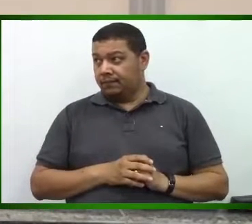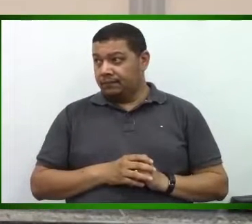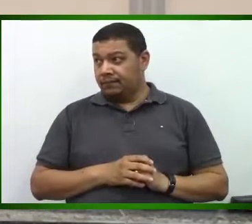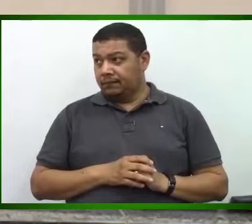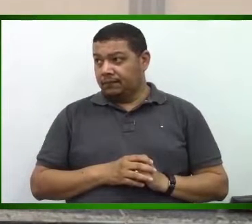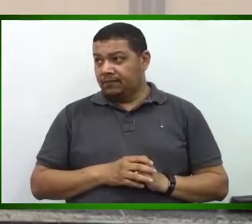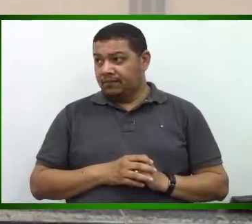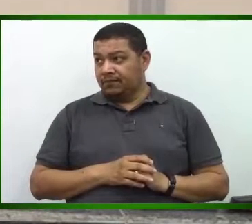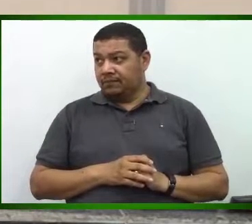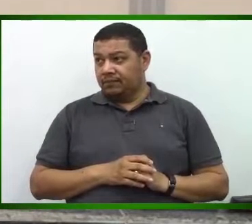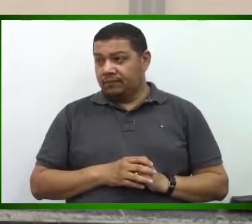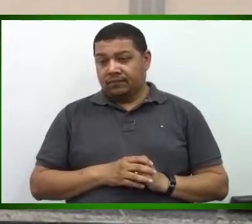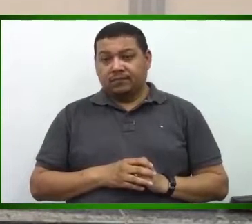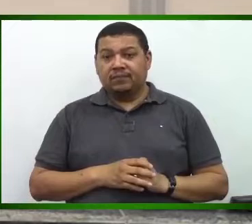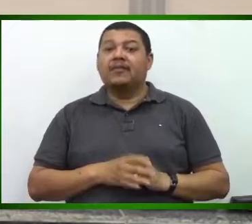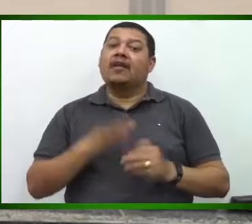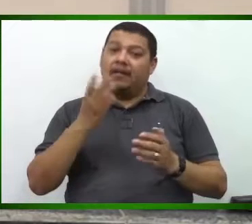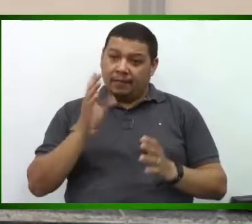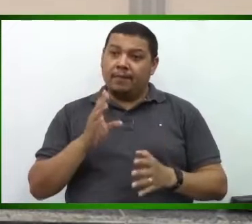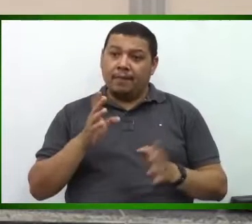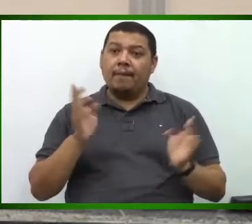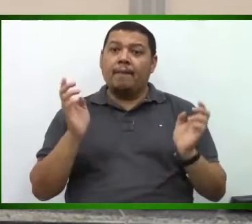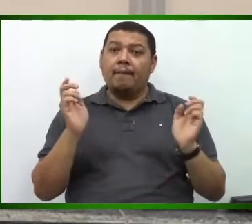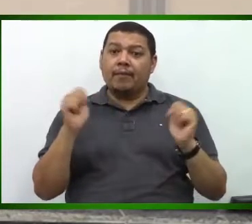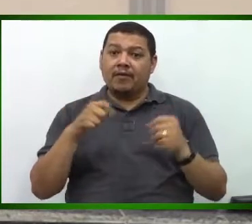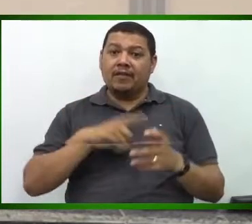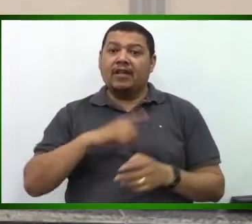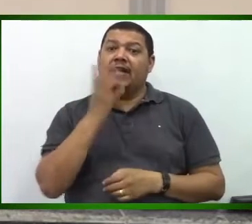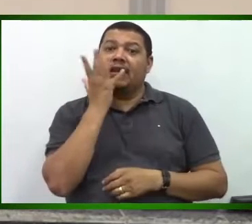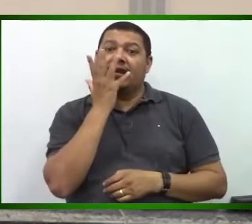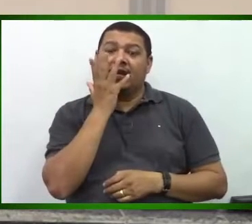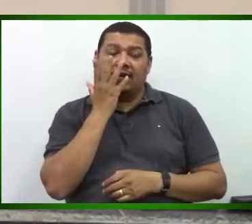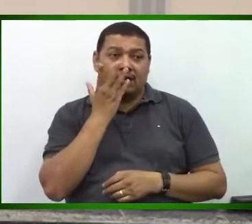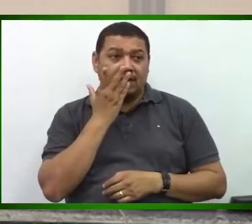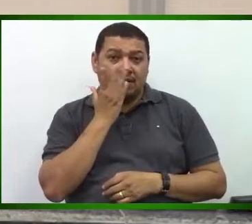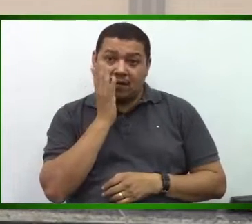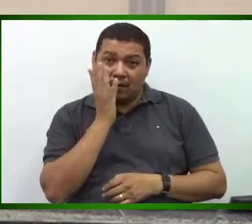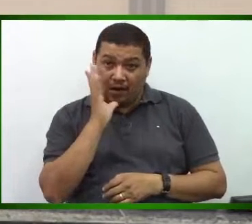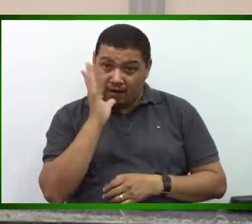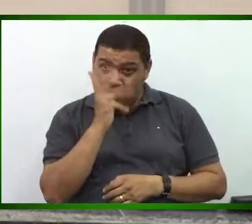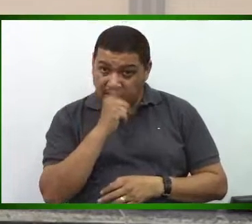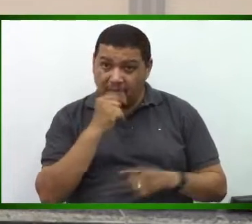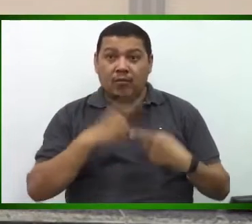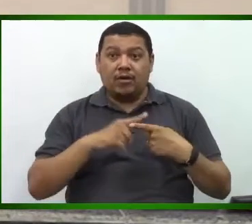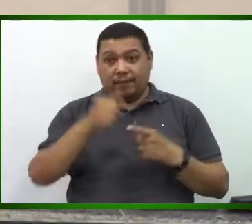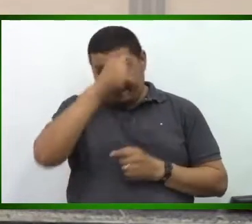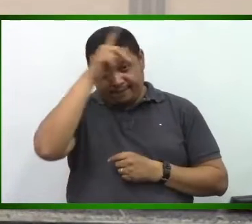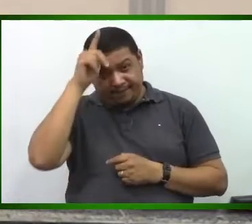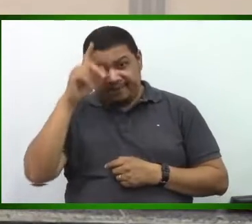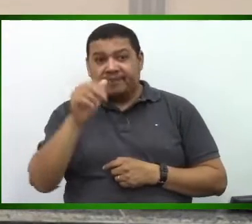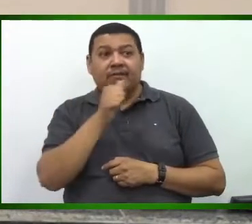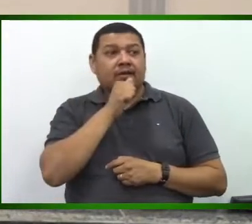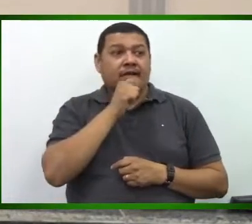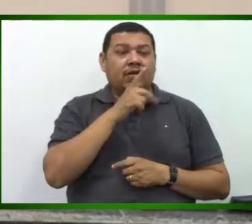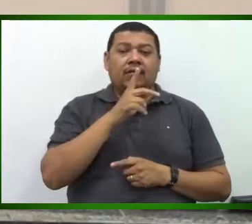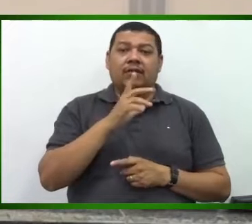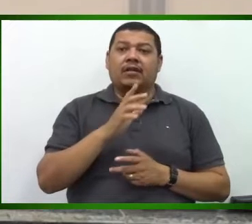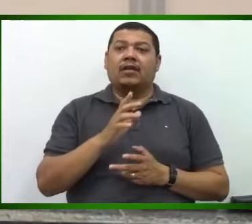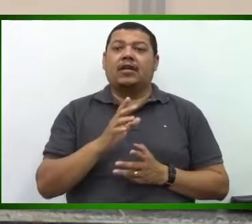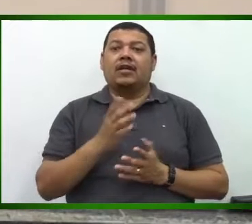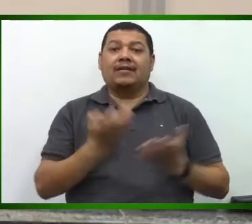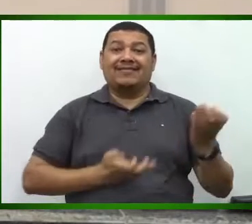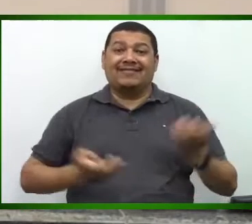ali dando uma certa morosidade, porque aí a prefeitura, o corpo técnico que não tem muitos servidores,